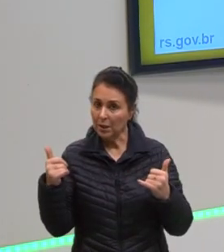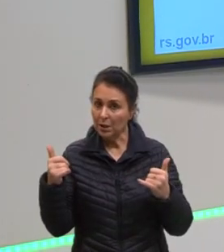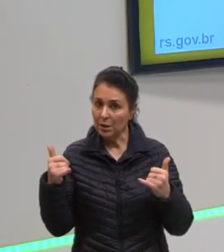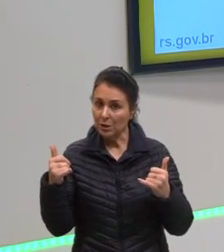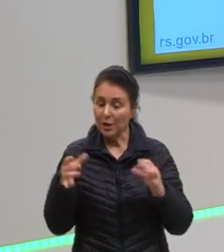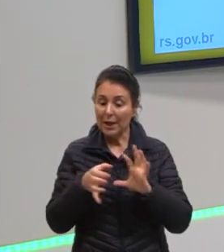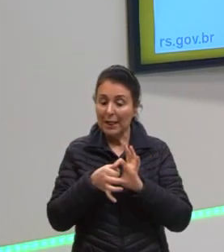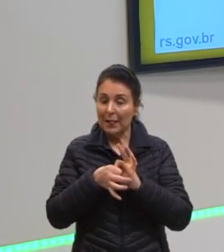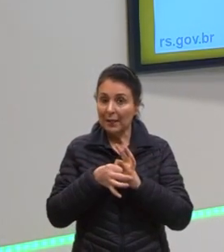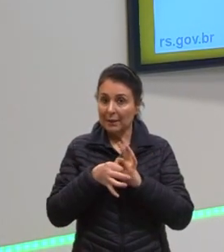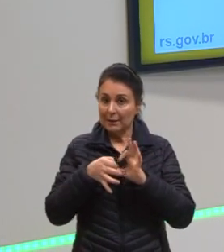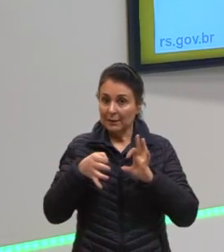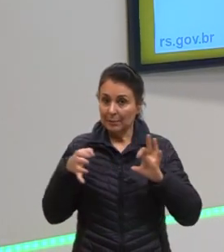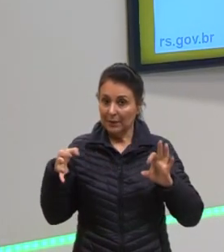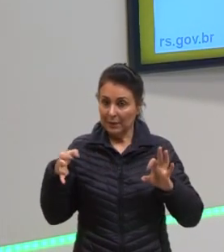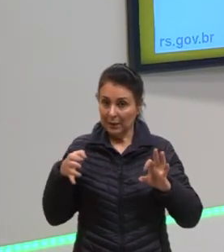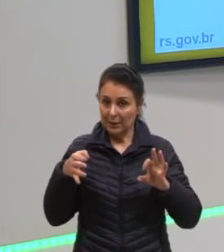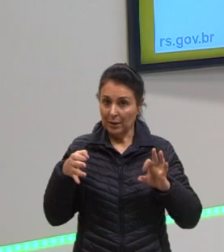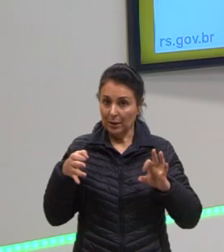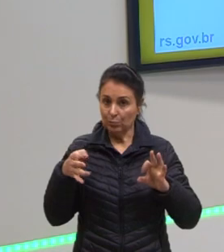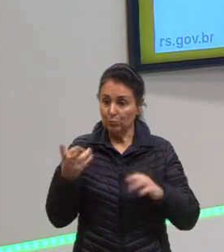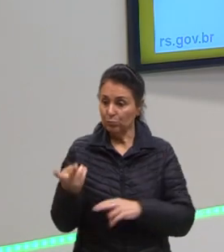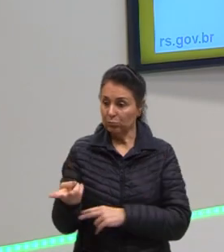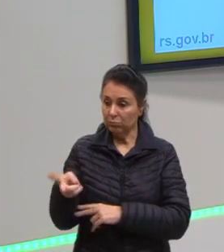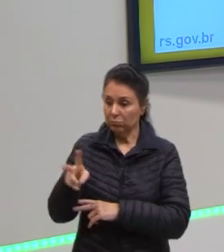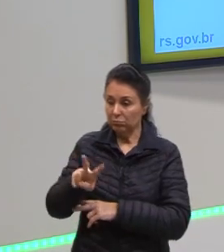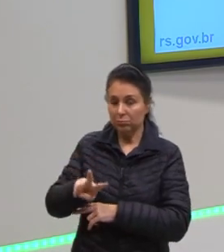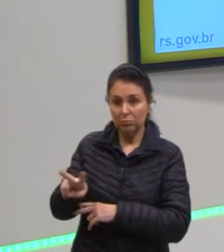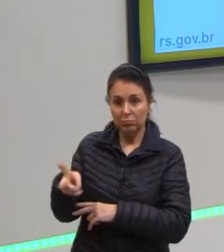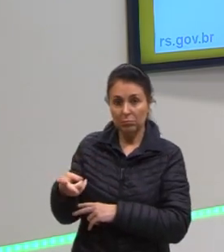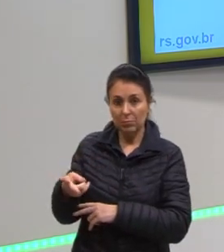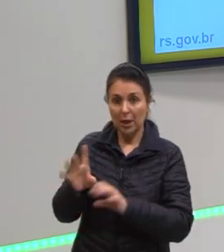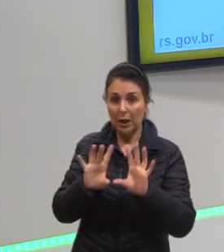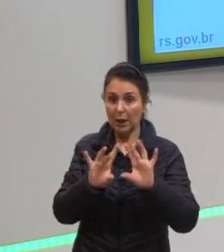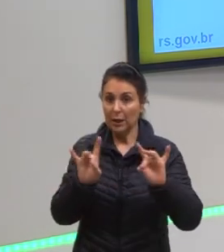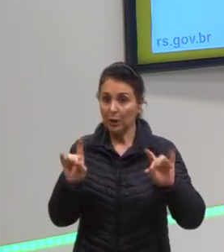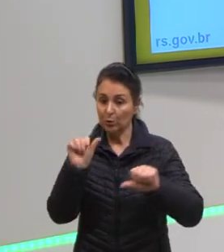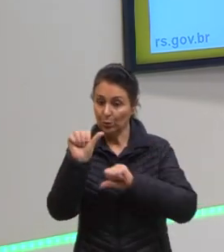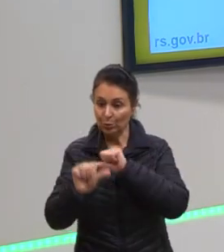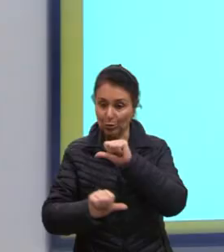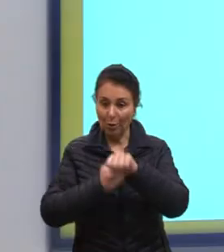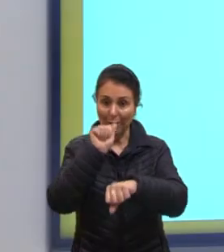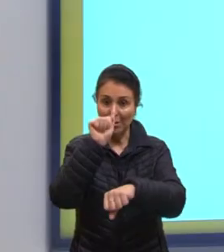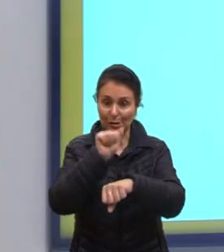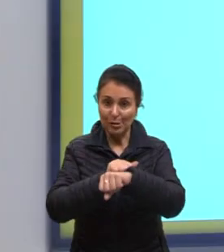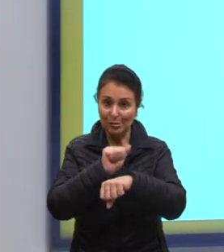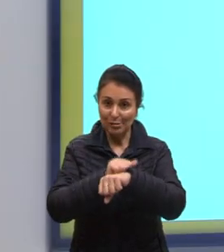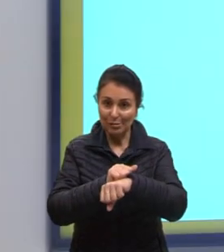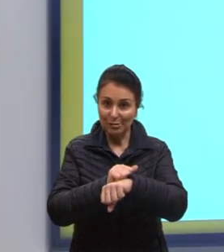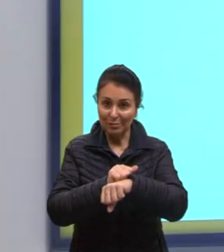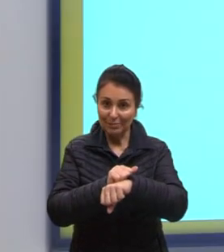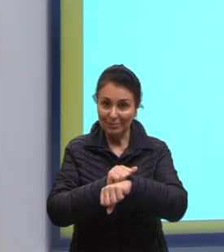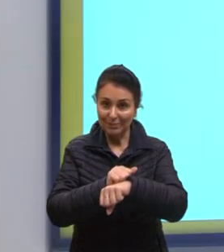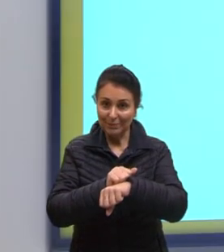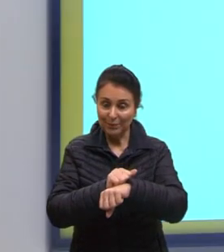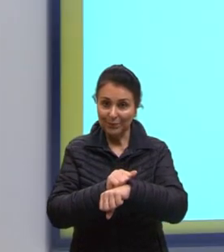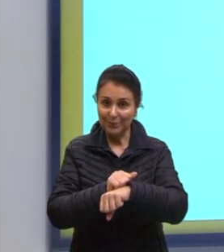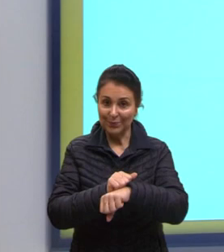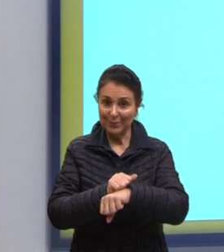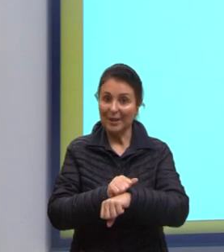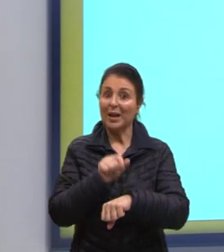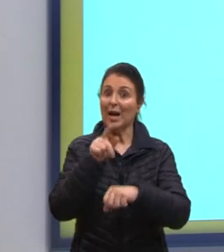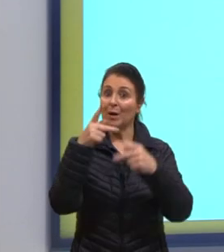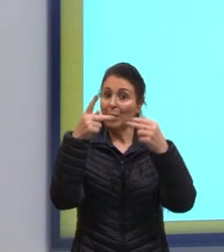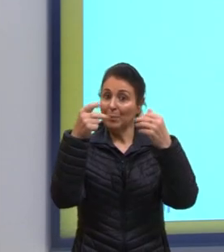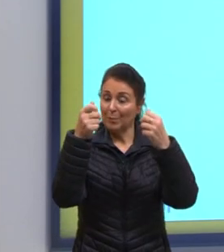liberada no processo inverso, do líquido para o sólido, tá? Isso aqui eu estou falando para vocês porque já teve